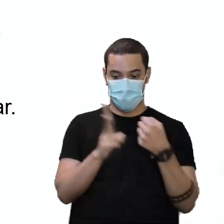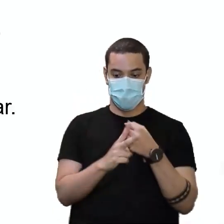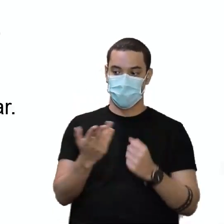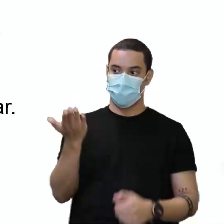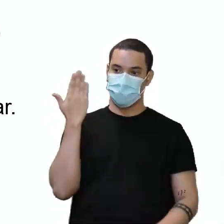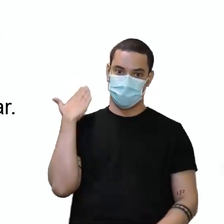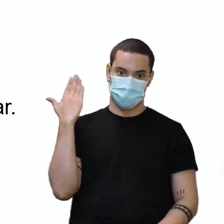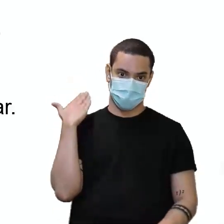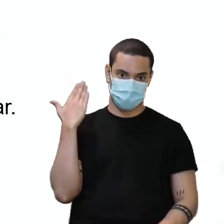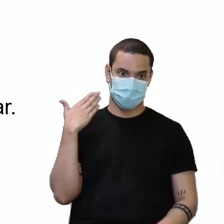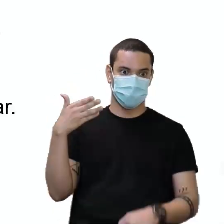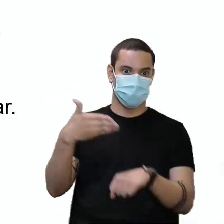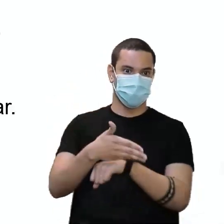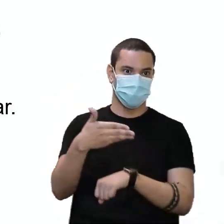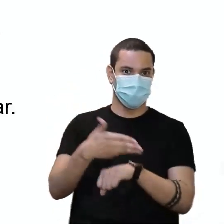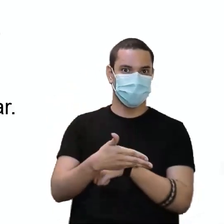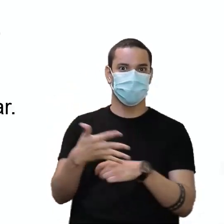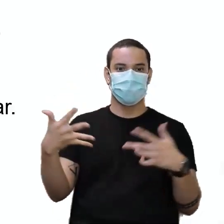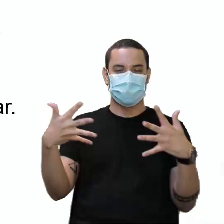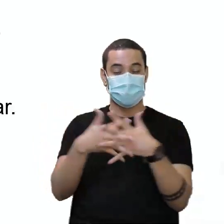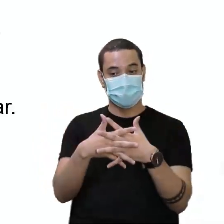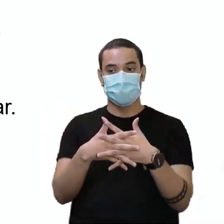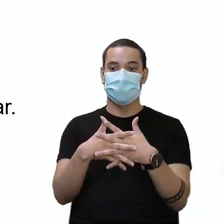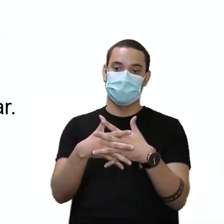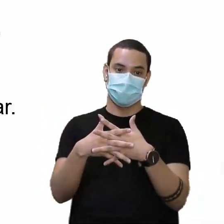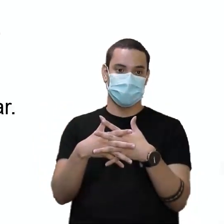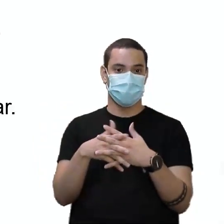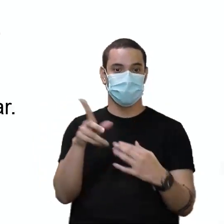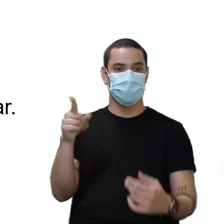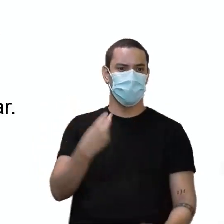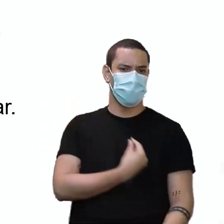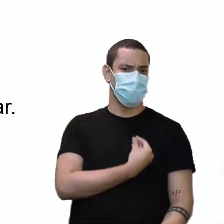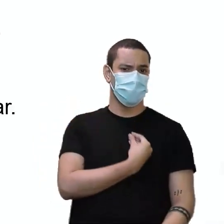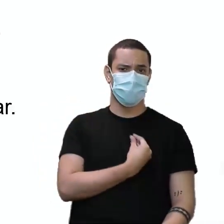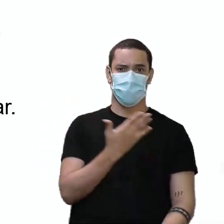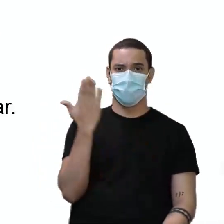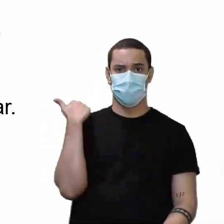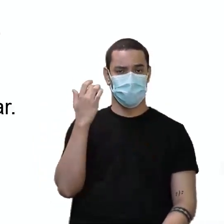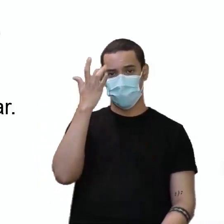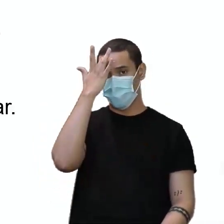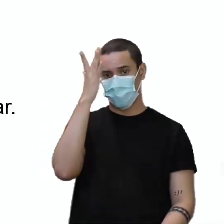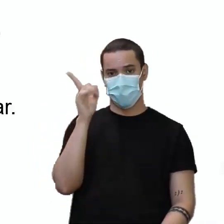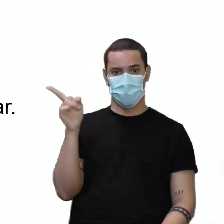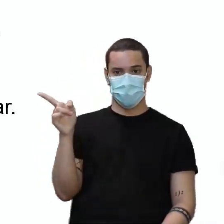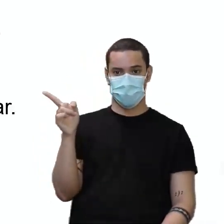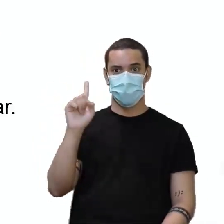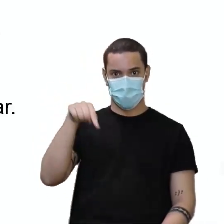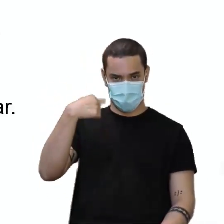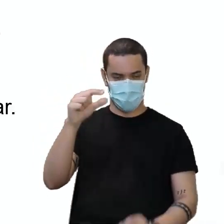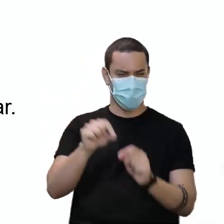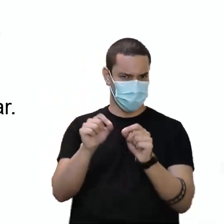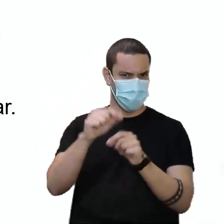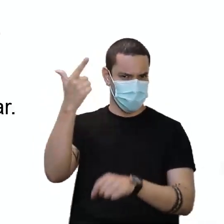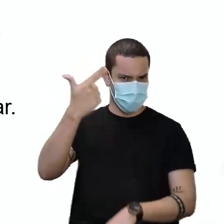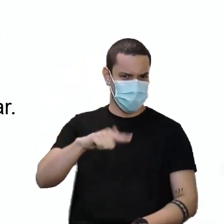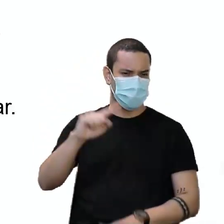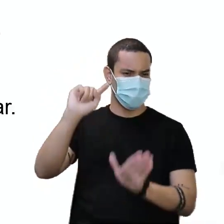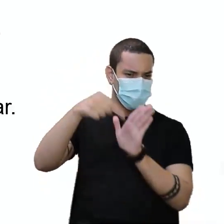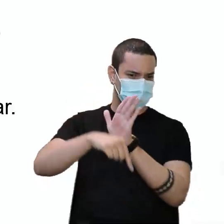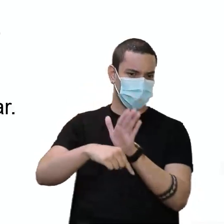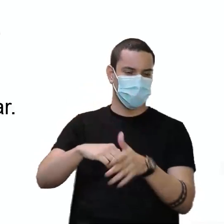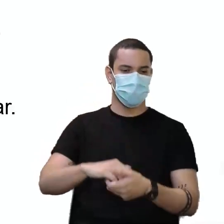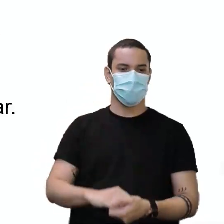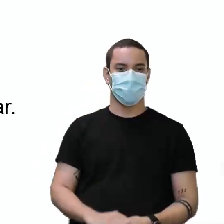participo passado. Porque aí iria ser mais confuso do que ter colocado no presente e participo passado. Próximo eu vou fazer assim. And has just